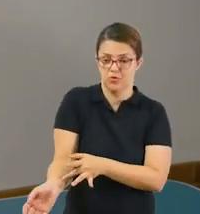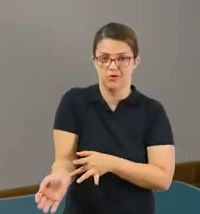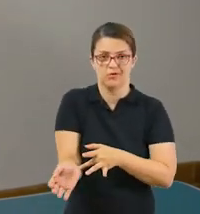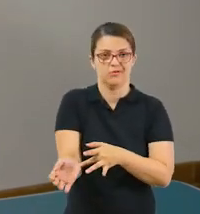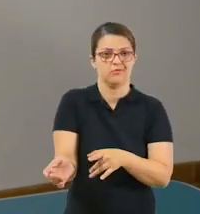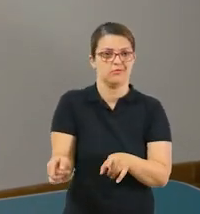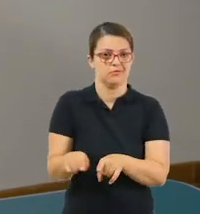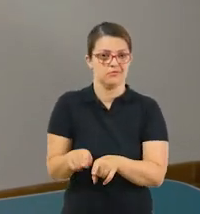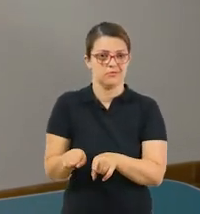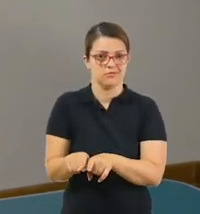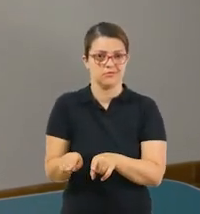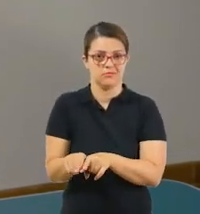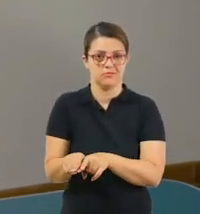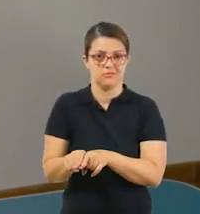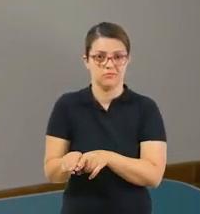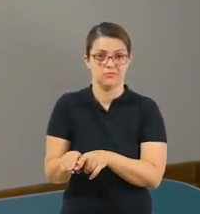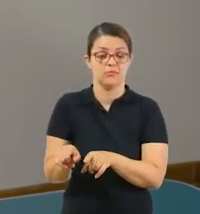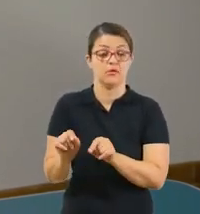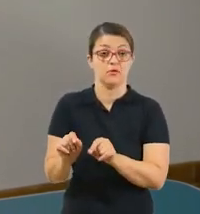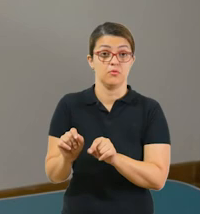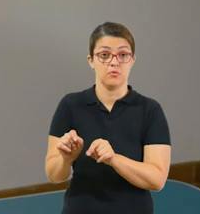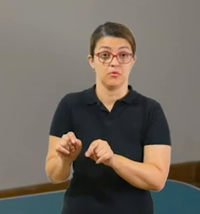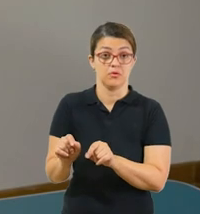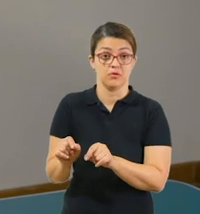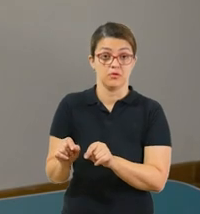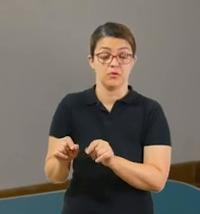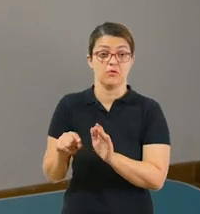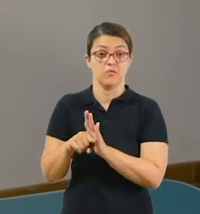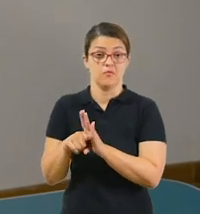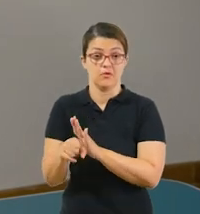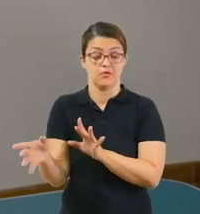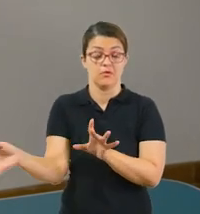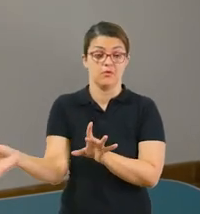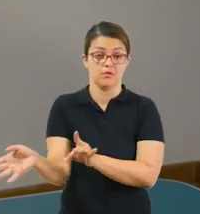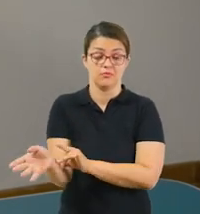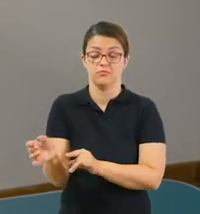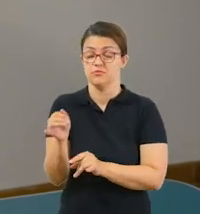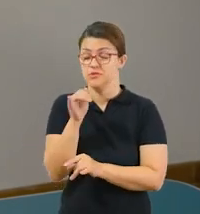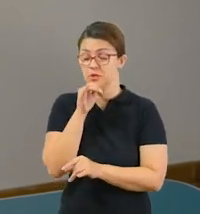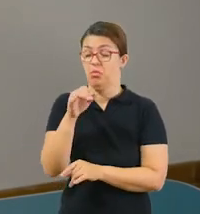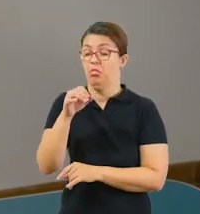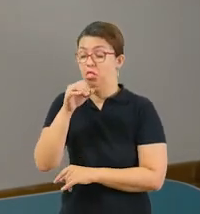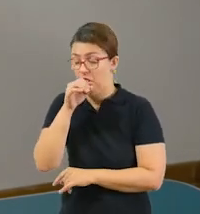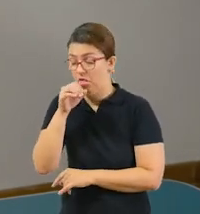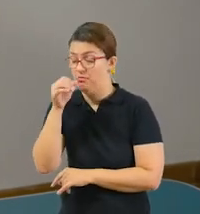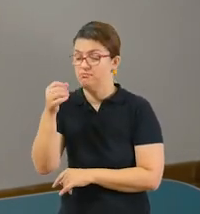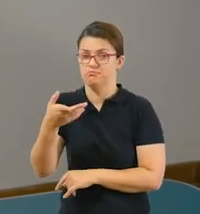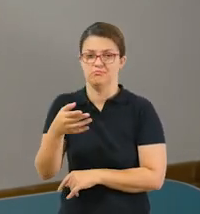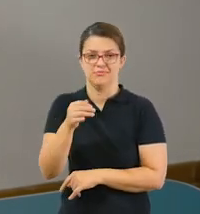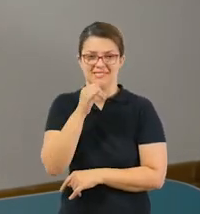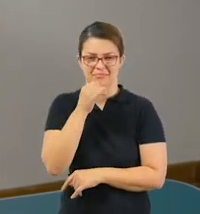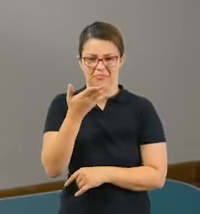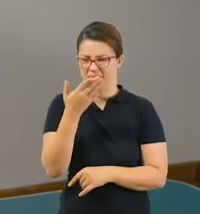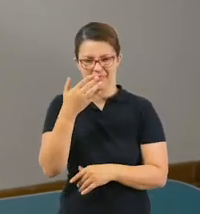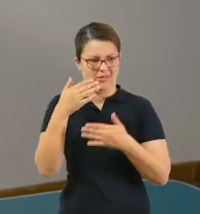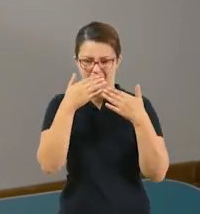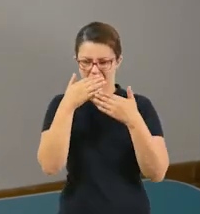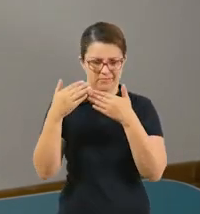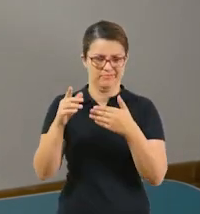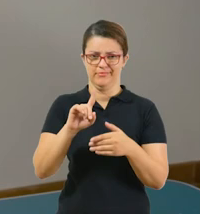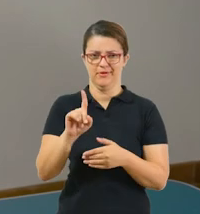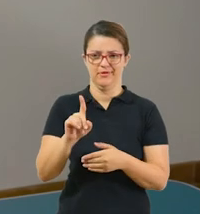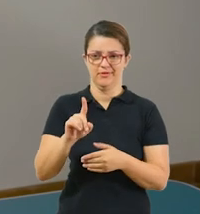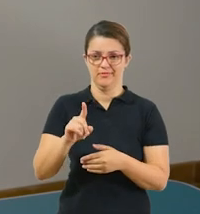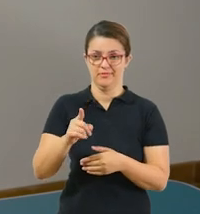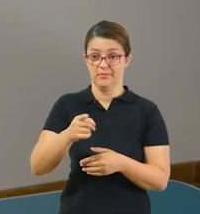um grande transmissor que a gente não tem costume. Por quê? Quando você vai tossir, quando você vai se coçar, muitas vezes você pensa, ah, eu não vou usar minhas mãos, mas